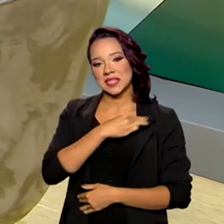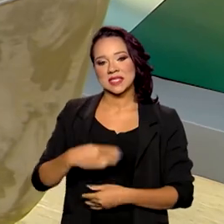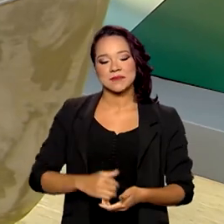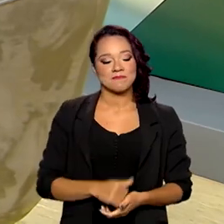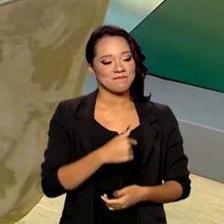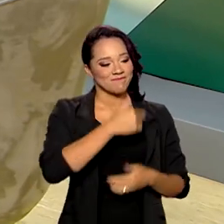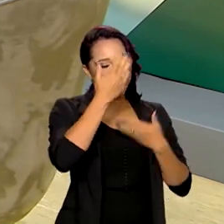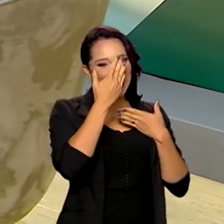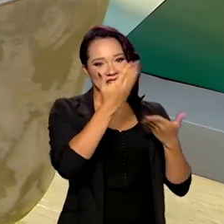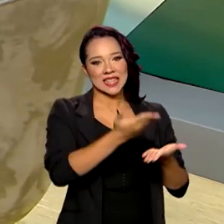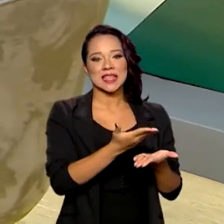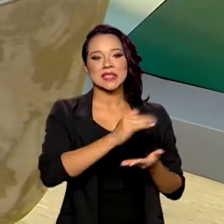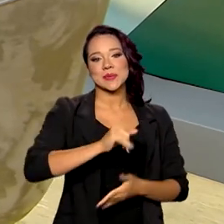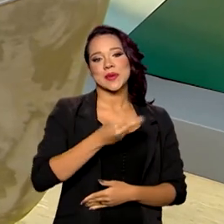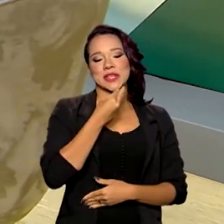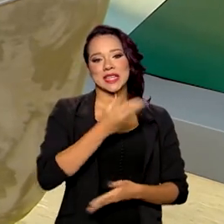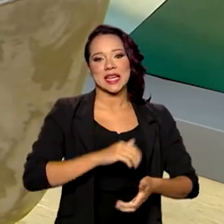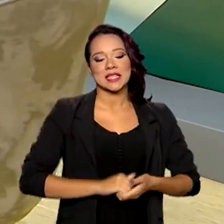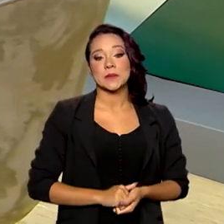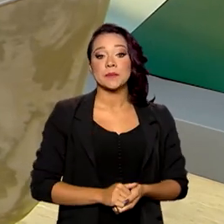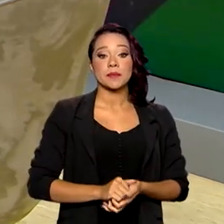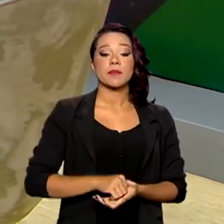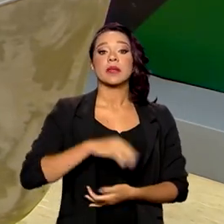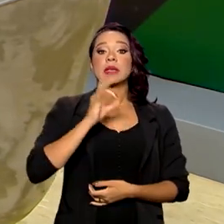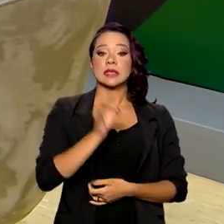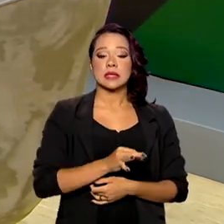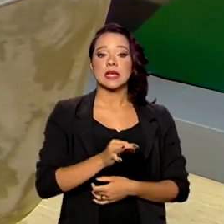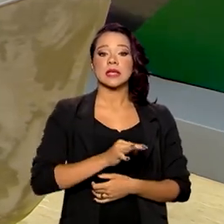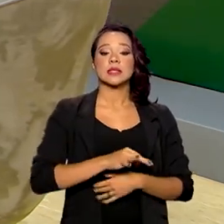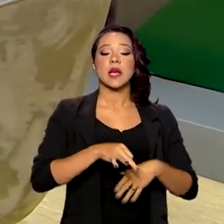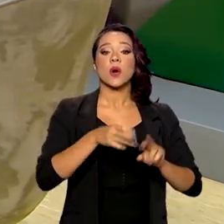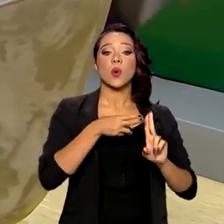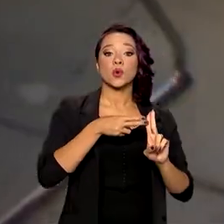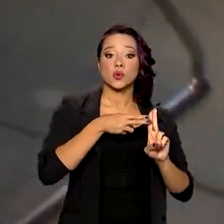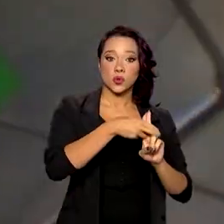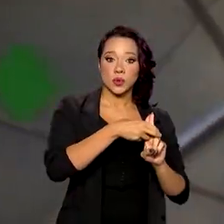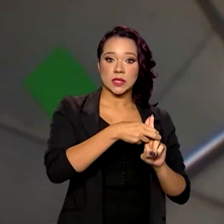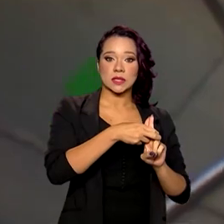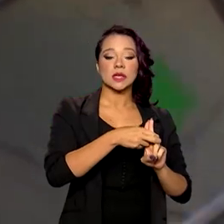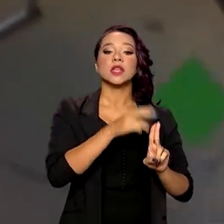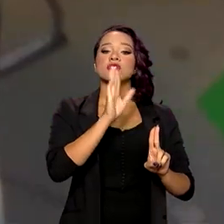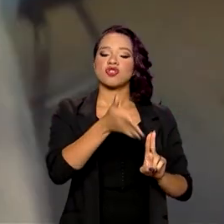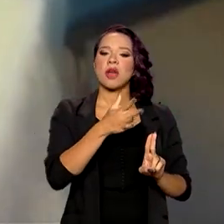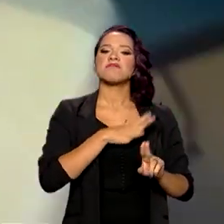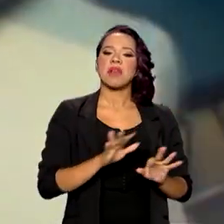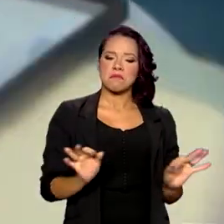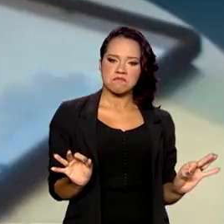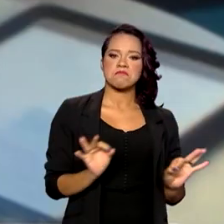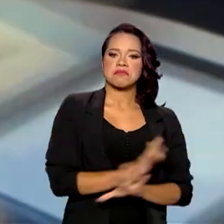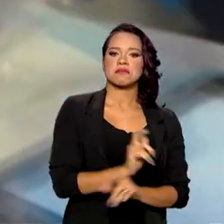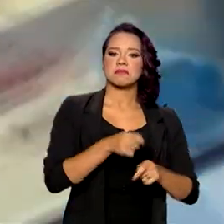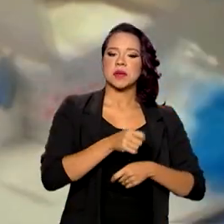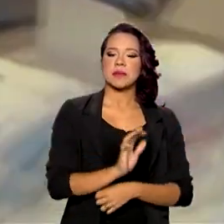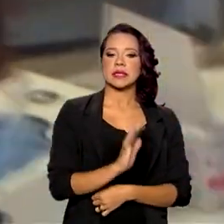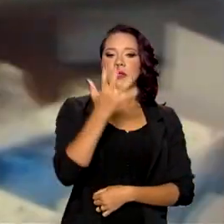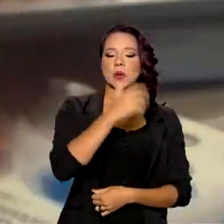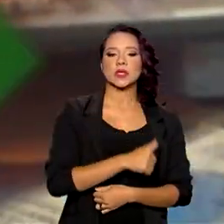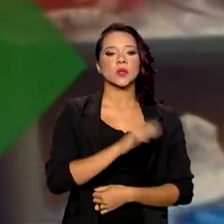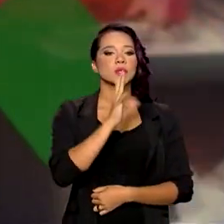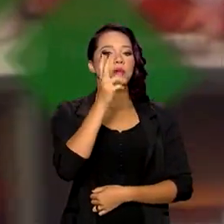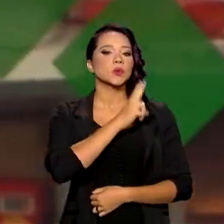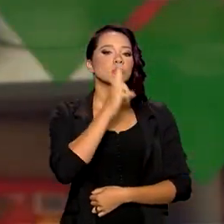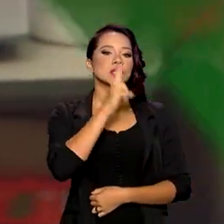que agradeço a oportunidade. Sem dúvida, o nosso Sistema Único de Saúde está preparado para essas situações de